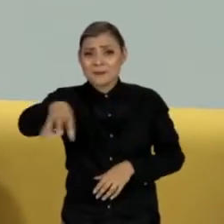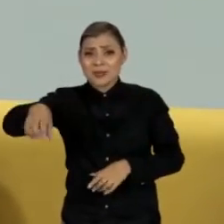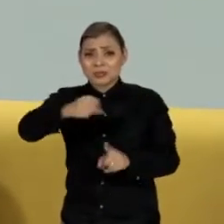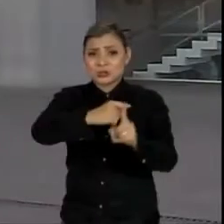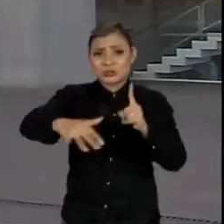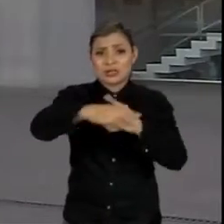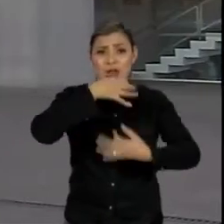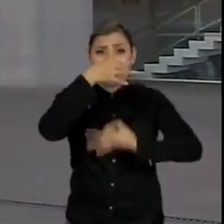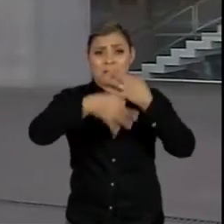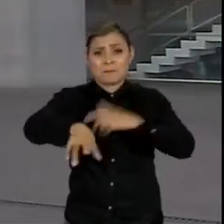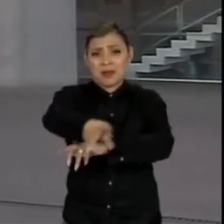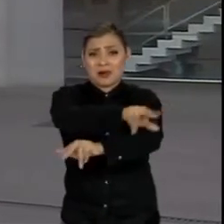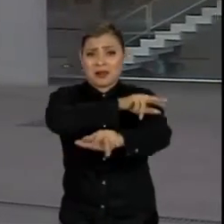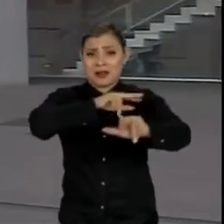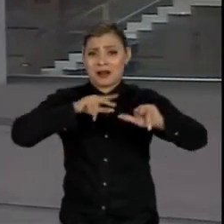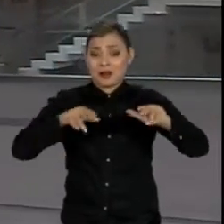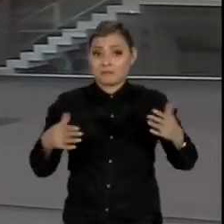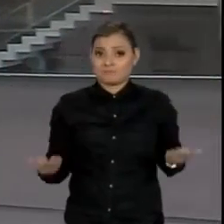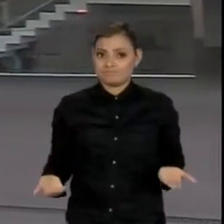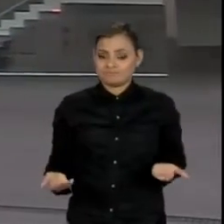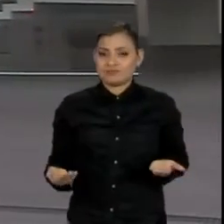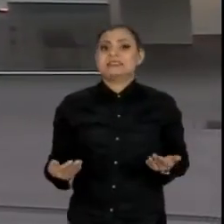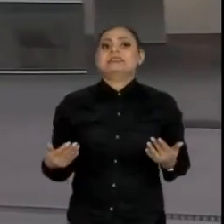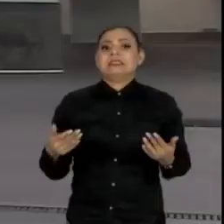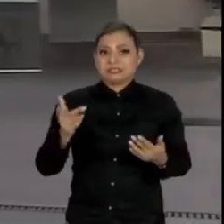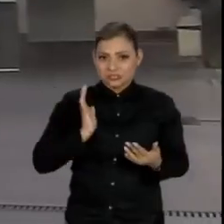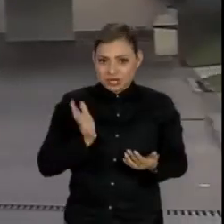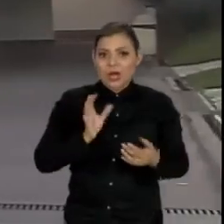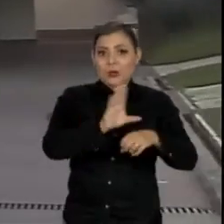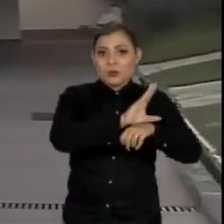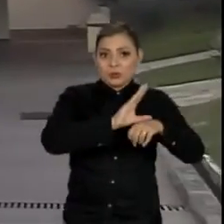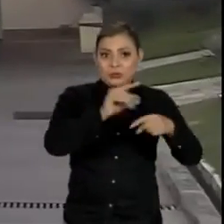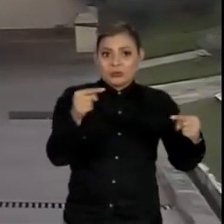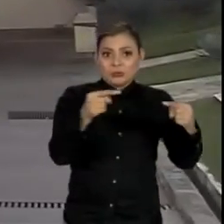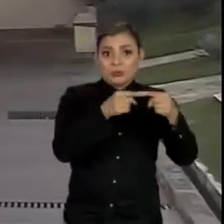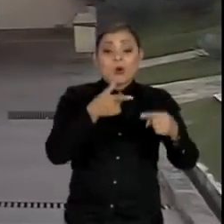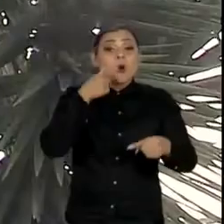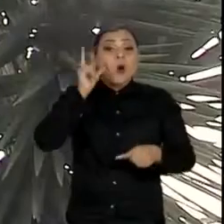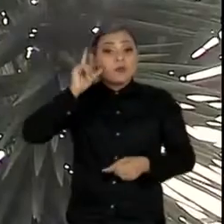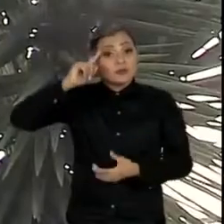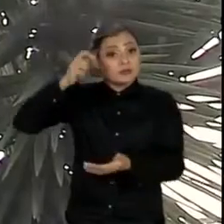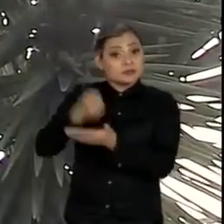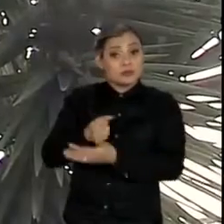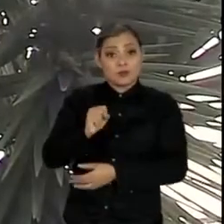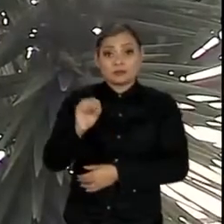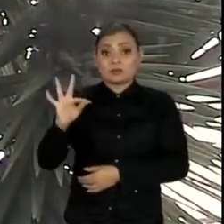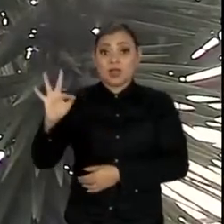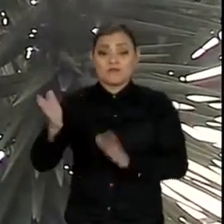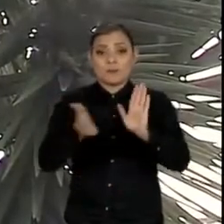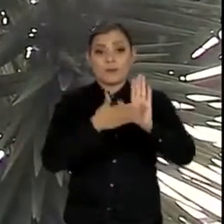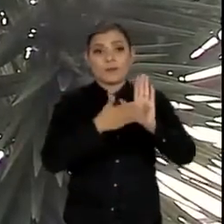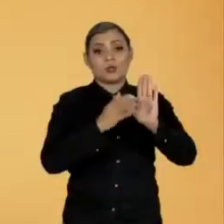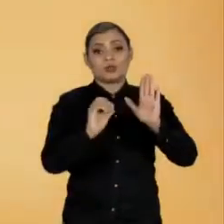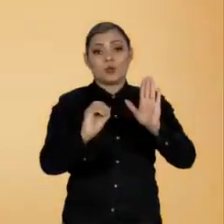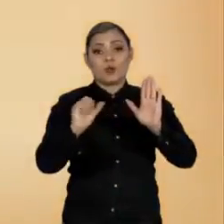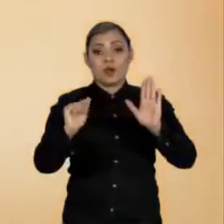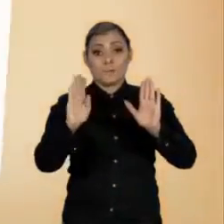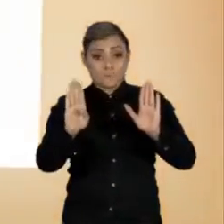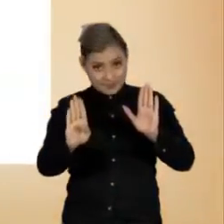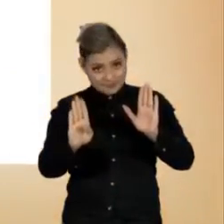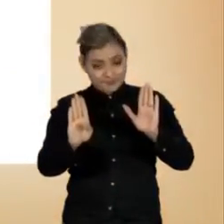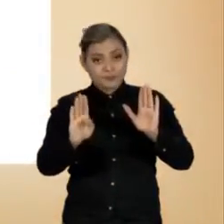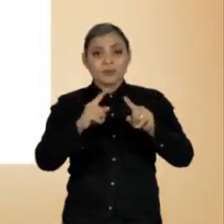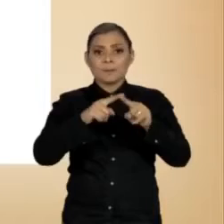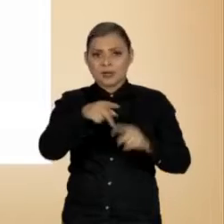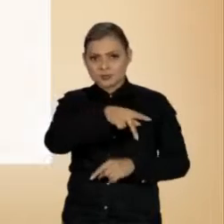sociedade. Uma das ações declaratórias de constitucionalidade julgadas ontem pelo Supremo foi proposta pela OAB. Em nota,